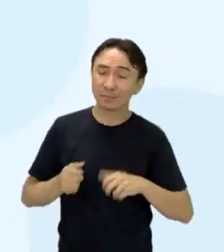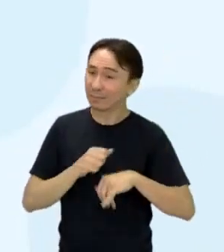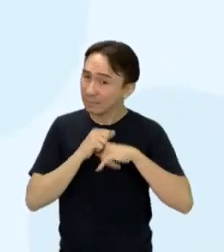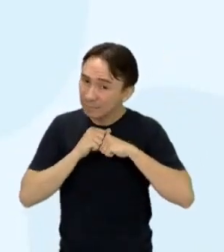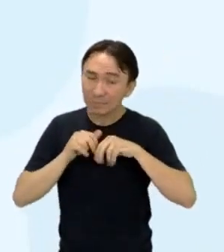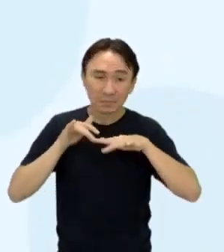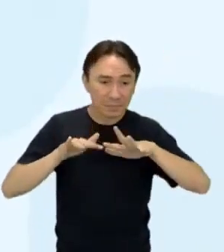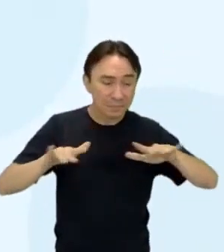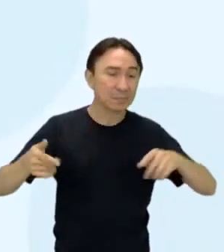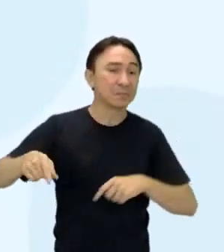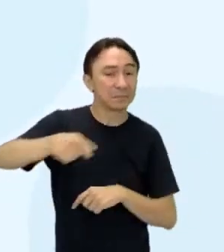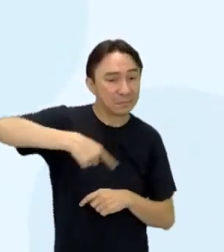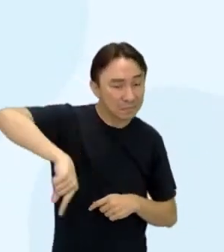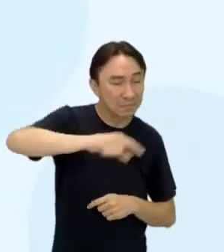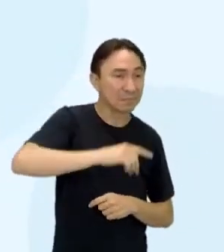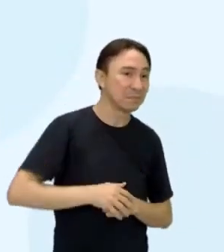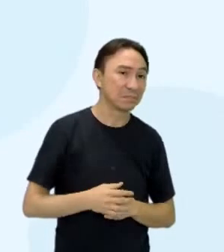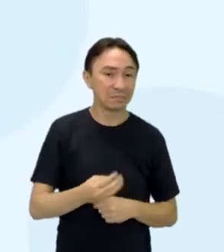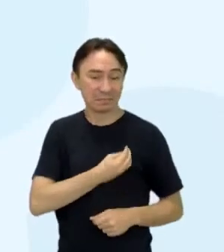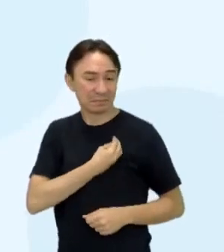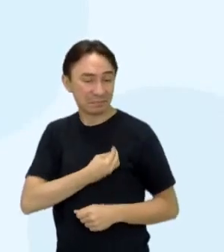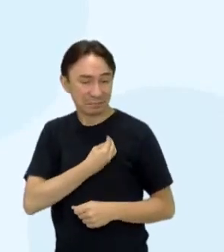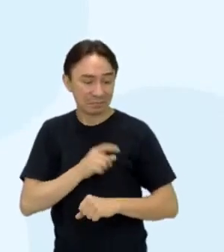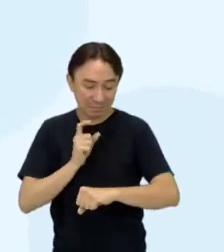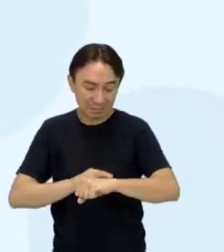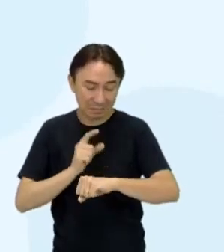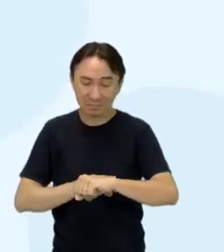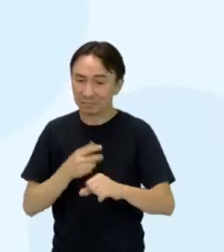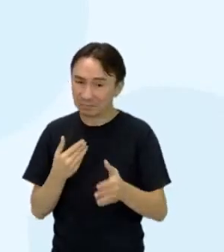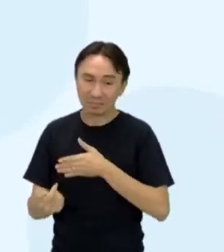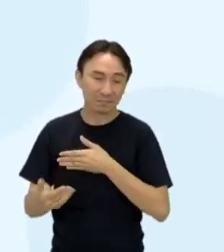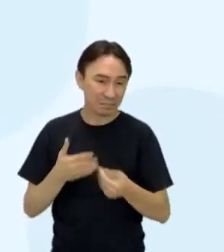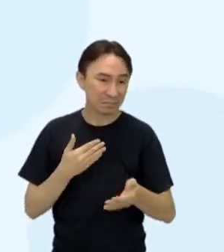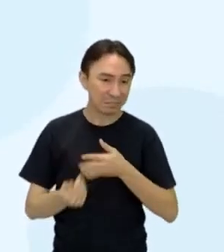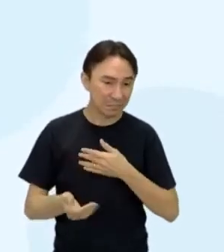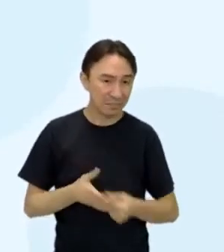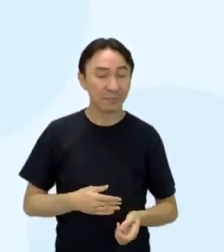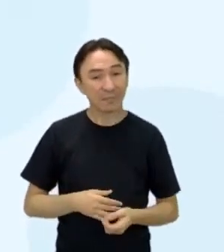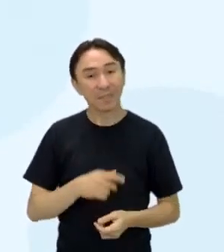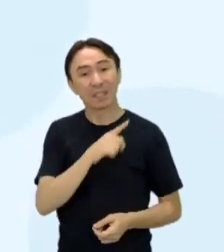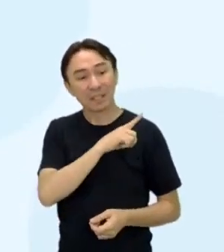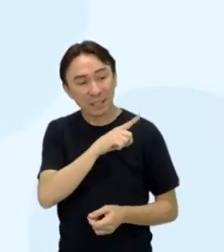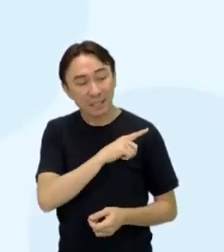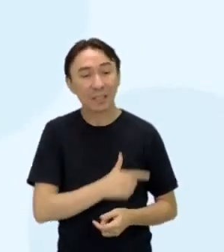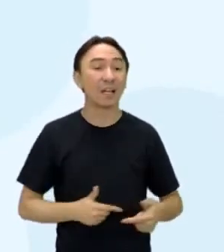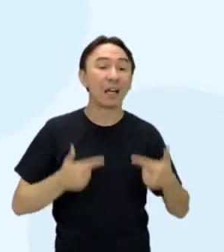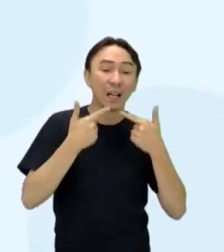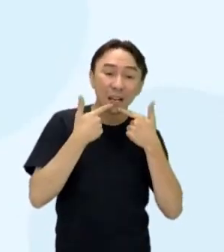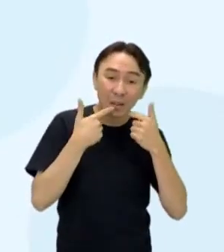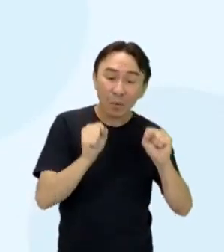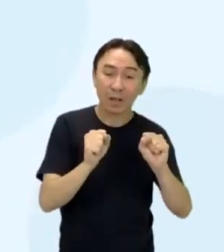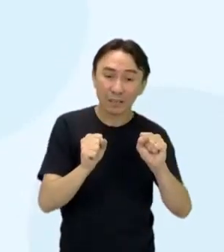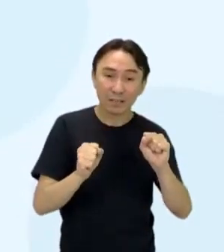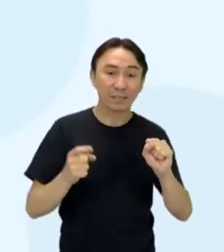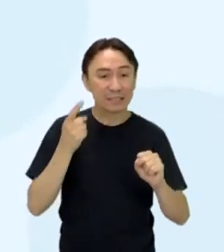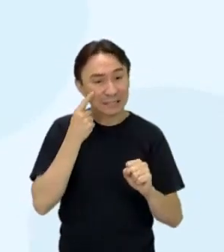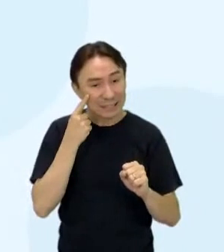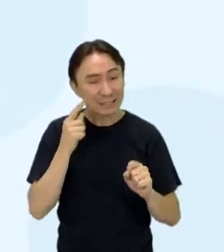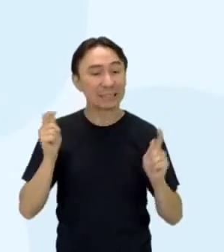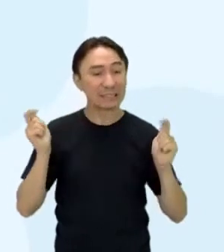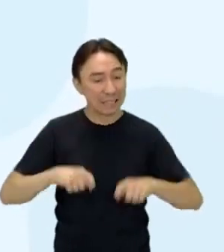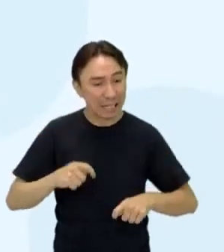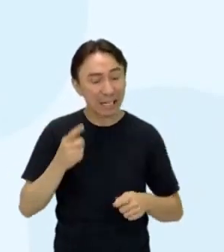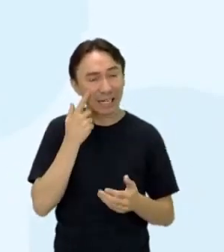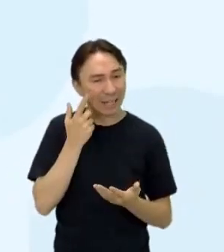meio de um trabalho impecável com a linguagem ao nos proporcionar maravilhosos momentos de fruição artística sem